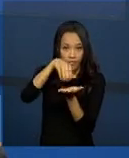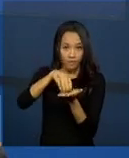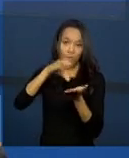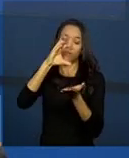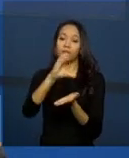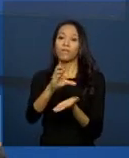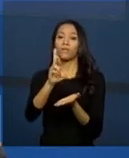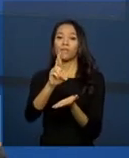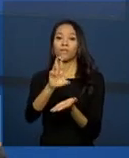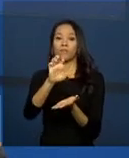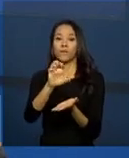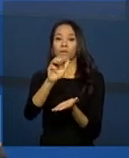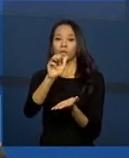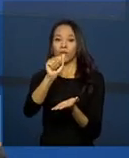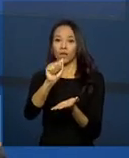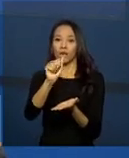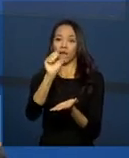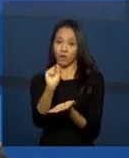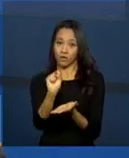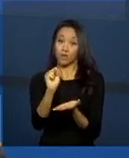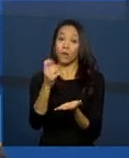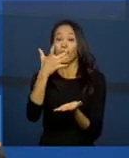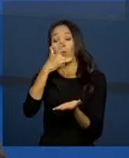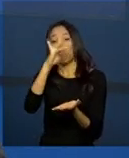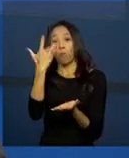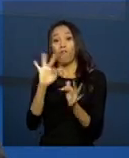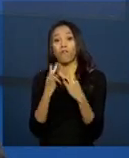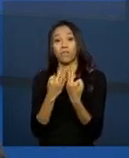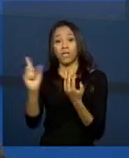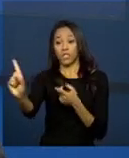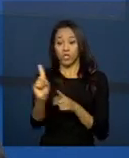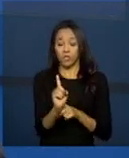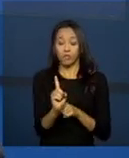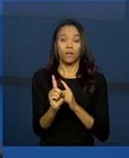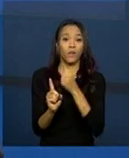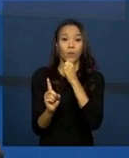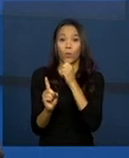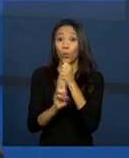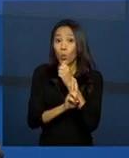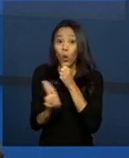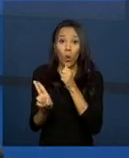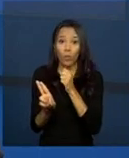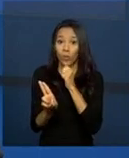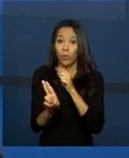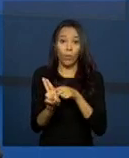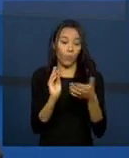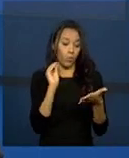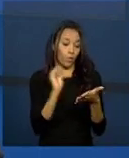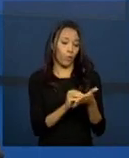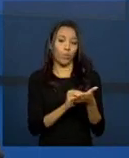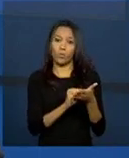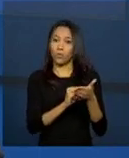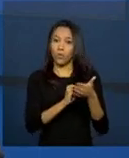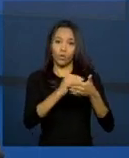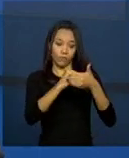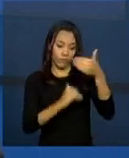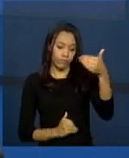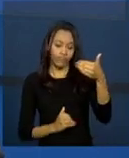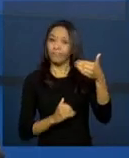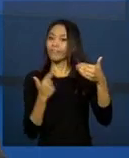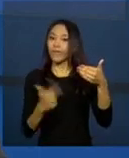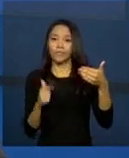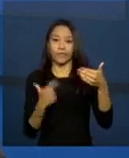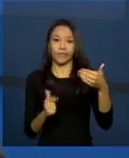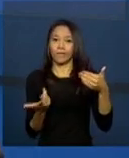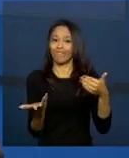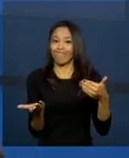frequente que chegue para atendimento uma família que ainda não está no Cadastro Único. E, ainda que seja cadastrada lá no